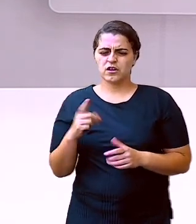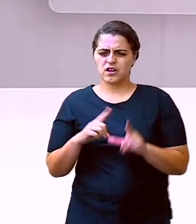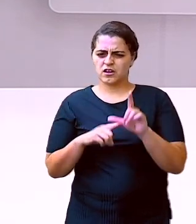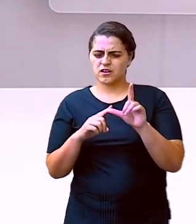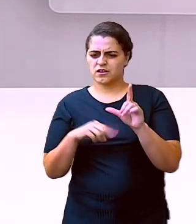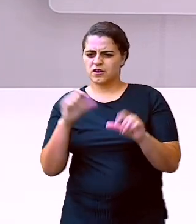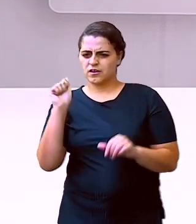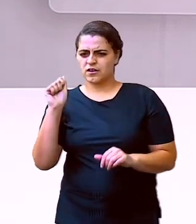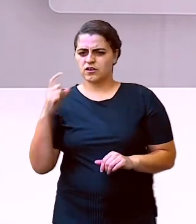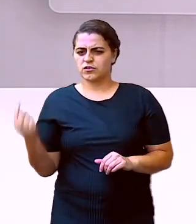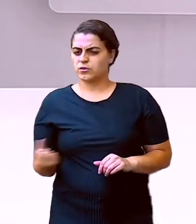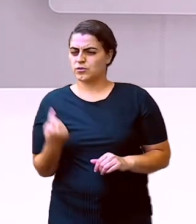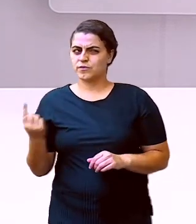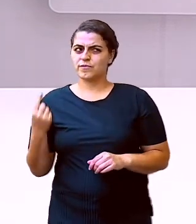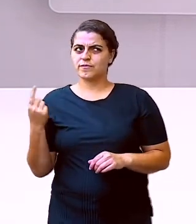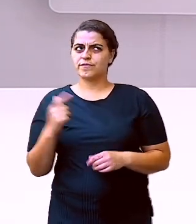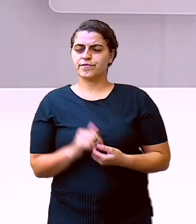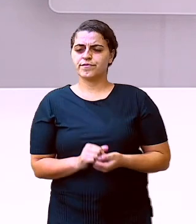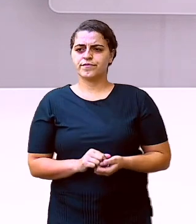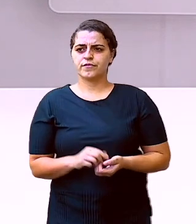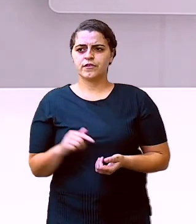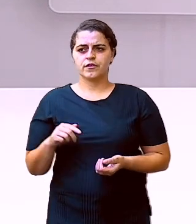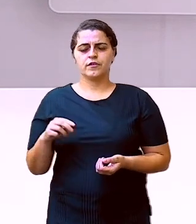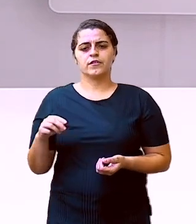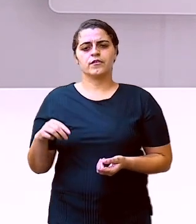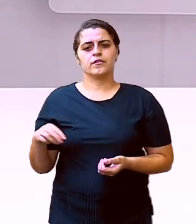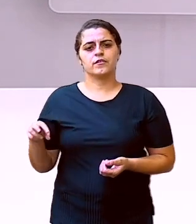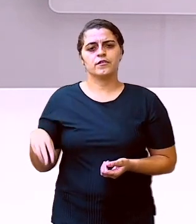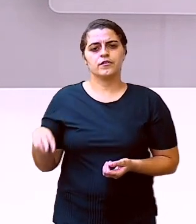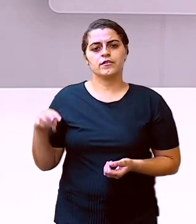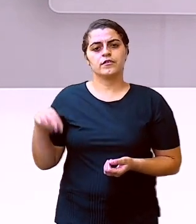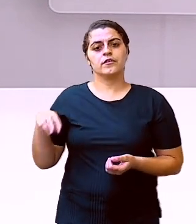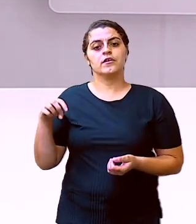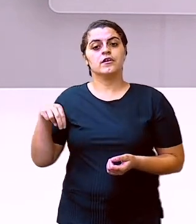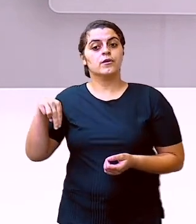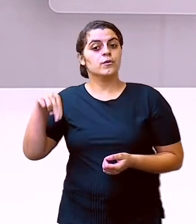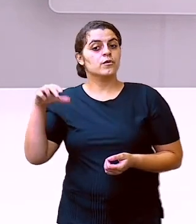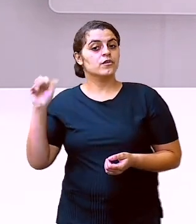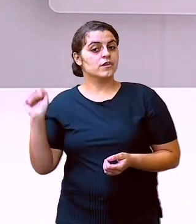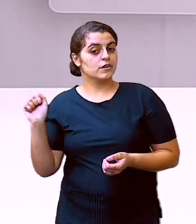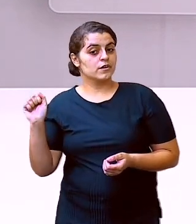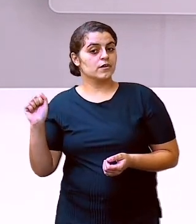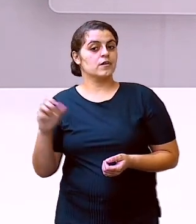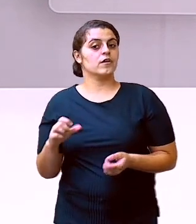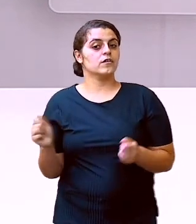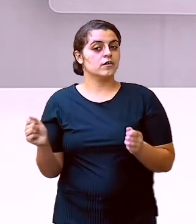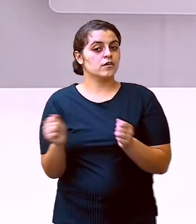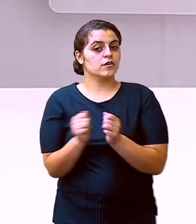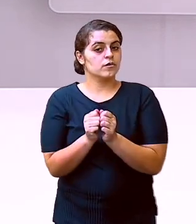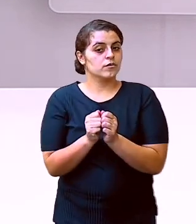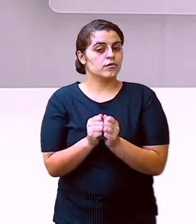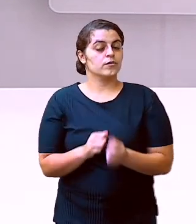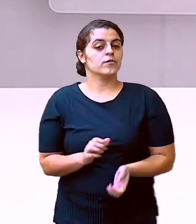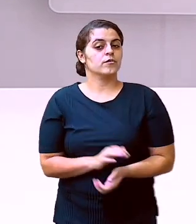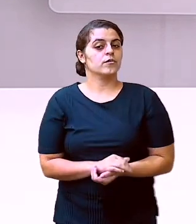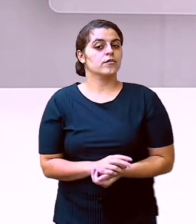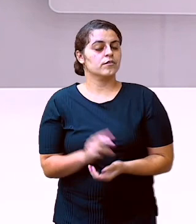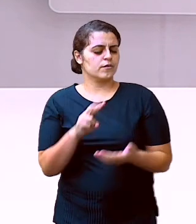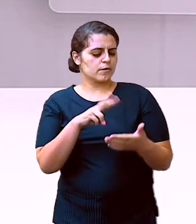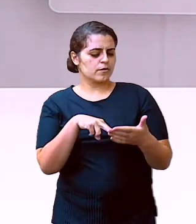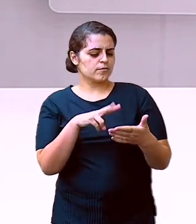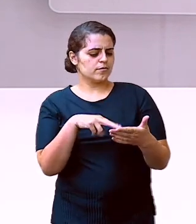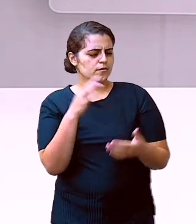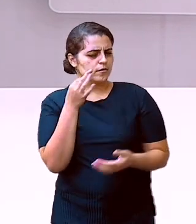palavra correta é qua-re-tena. Você vai ler com